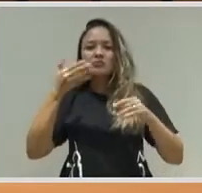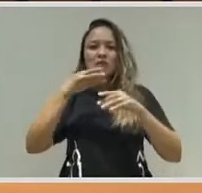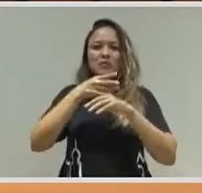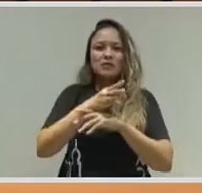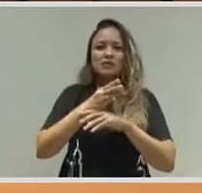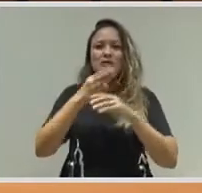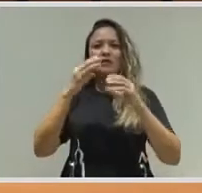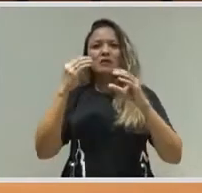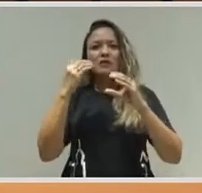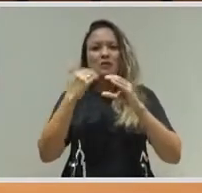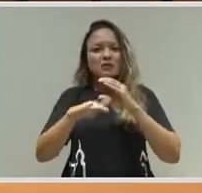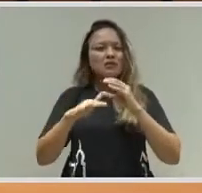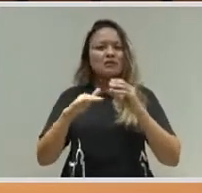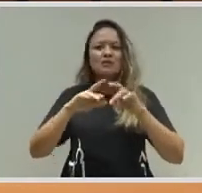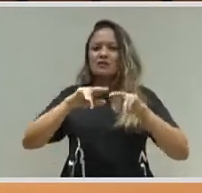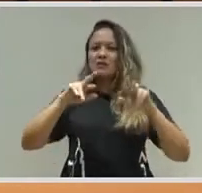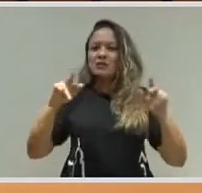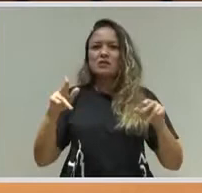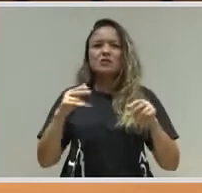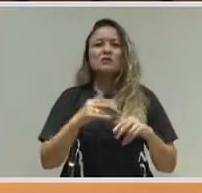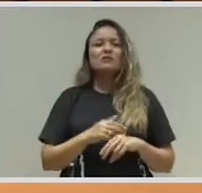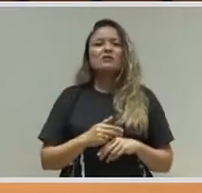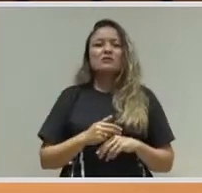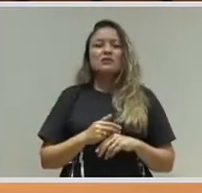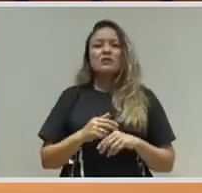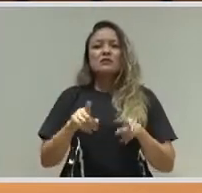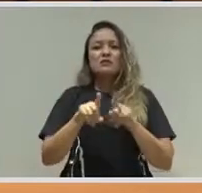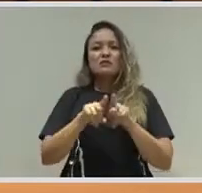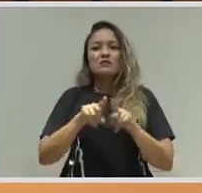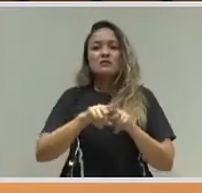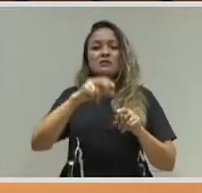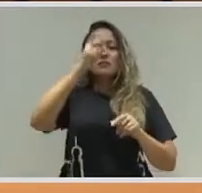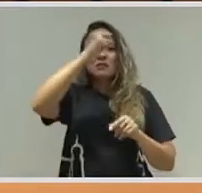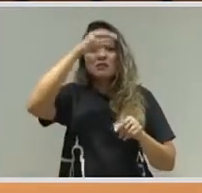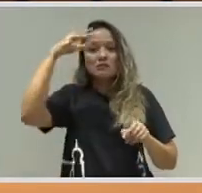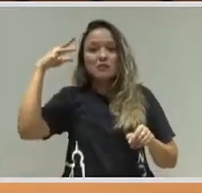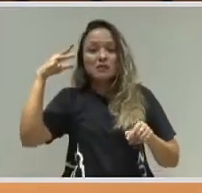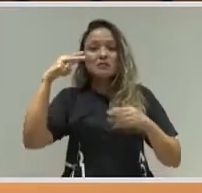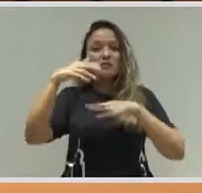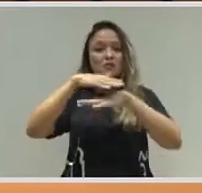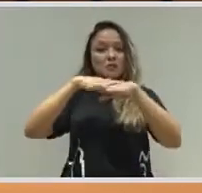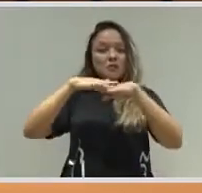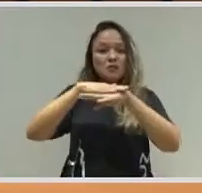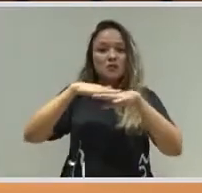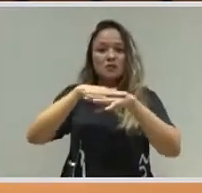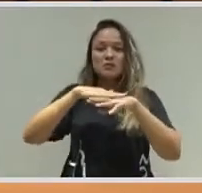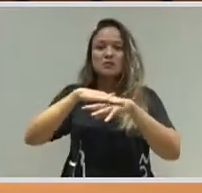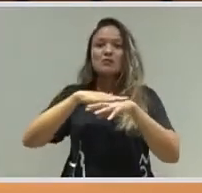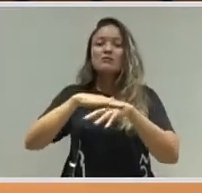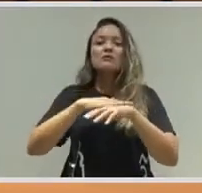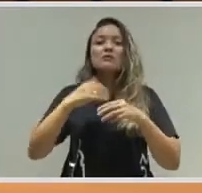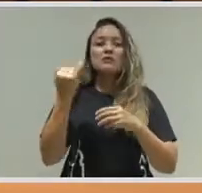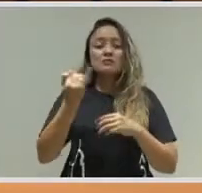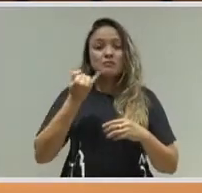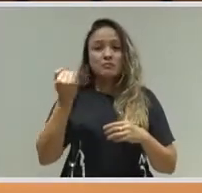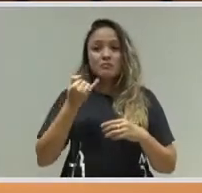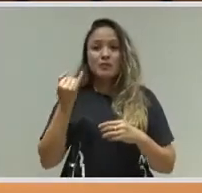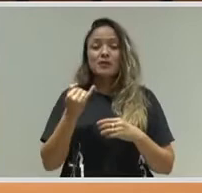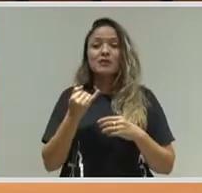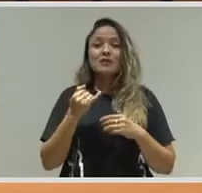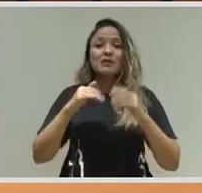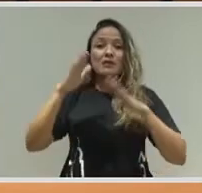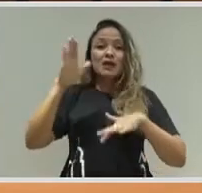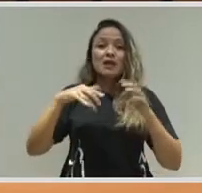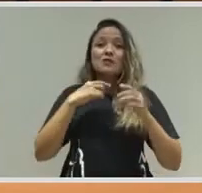por essa agenda, no Fórum de Governadores, prefeitos, nem sempre dá para atender, como bem disse a Margarete, a